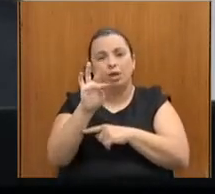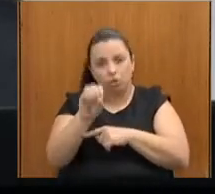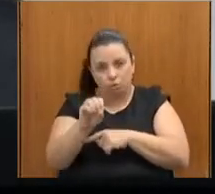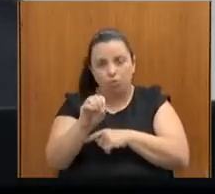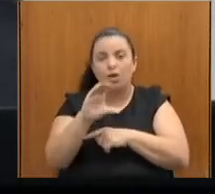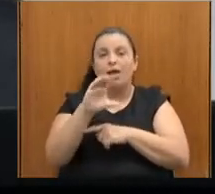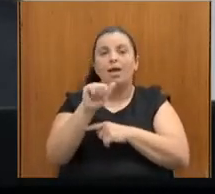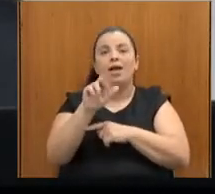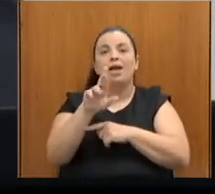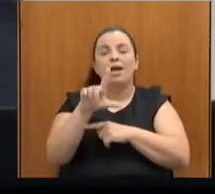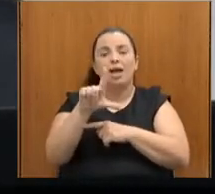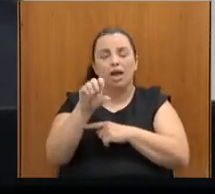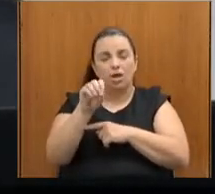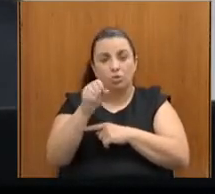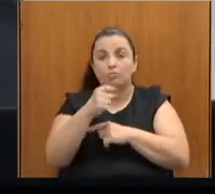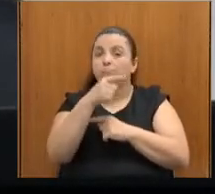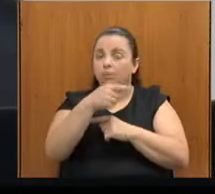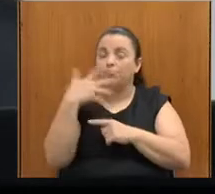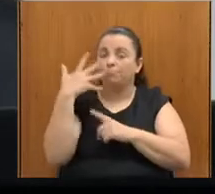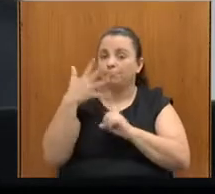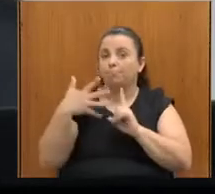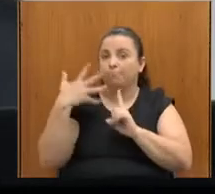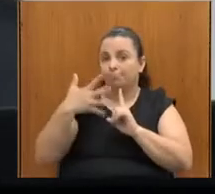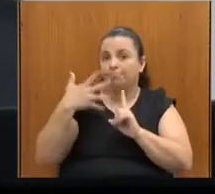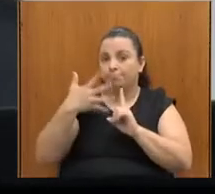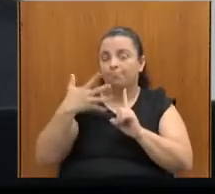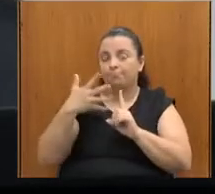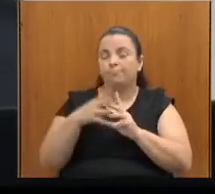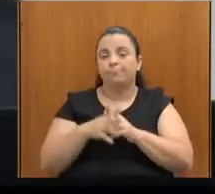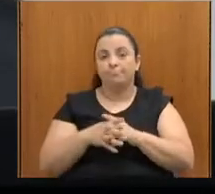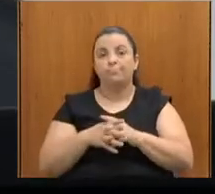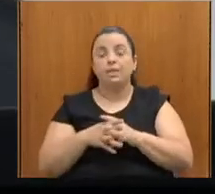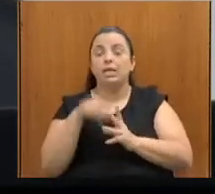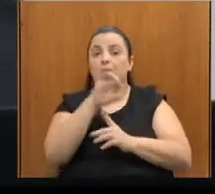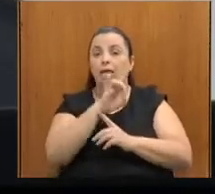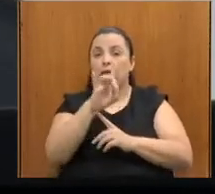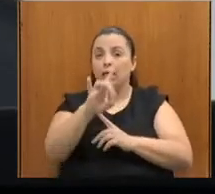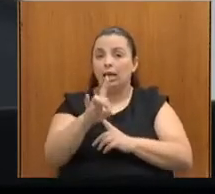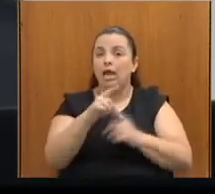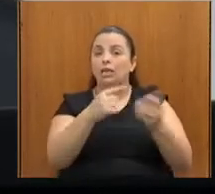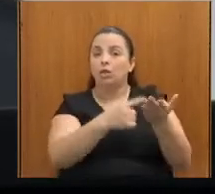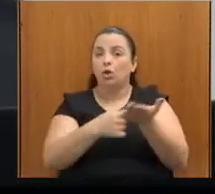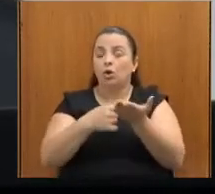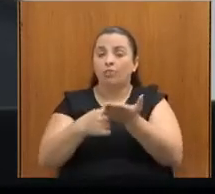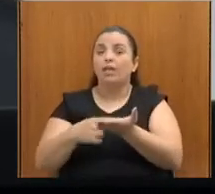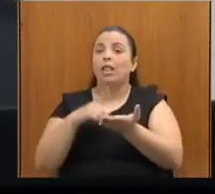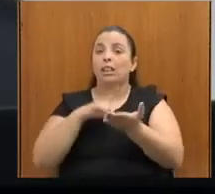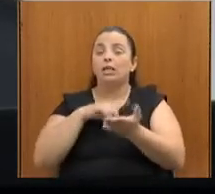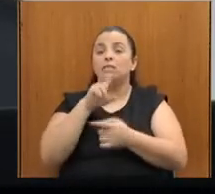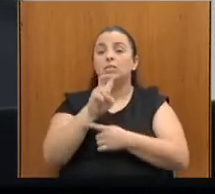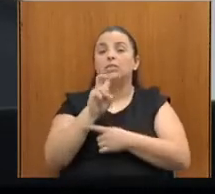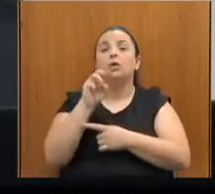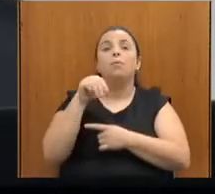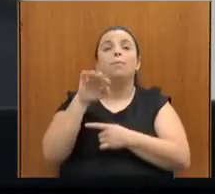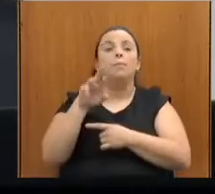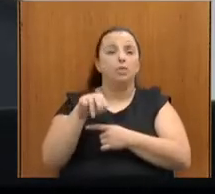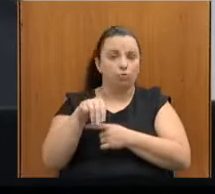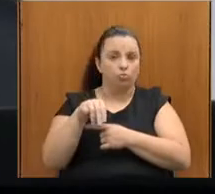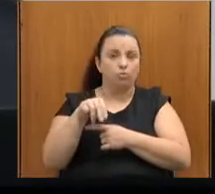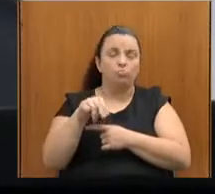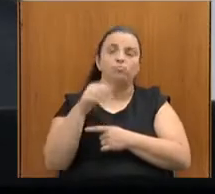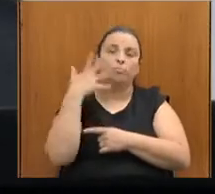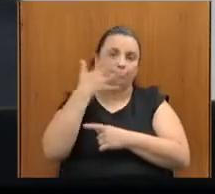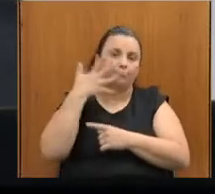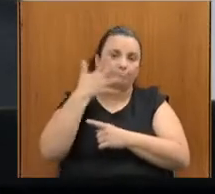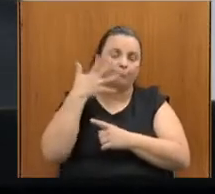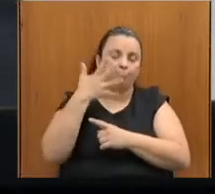fazer o uso da palavra, onde teremos aí cada participante um tempo de cinco minutos, até cinco minutos para